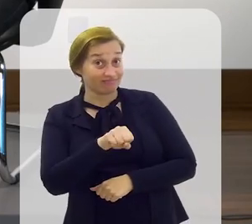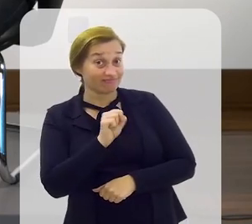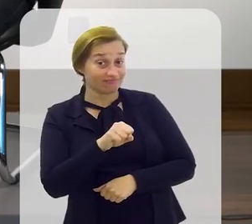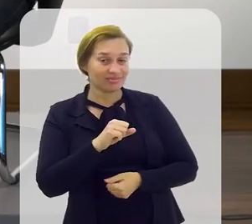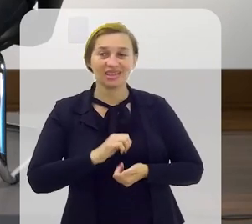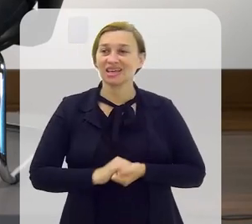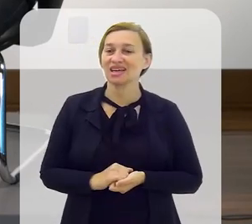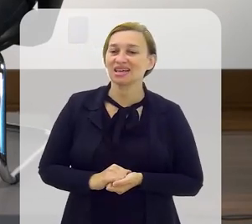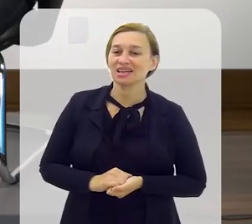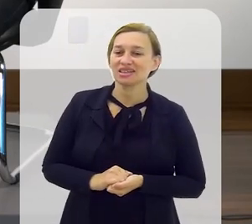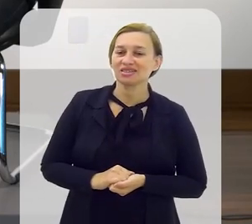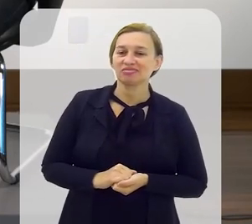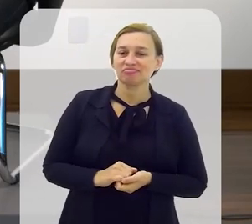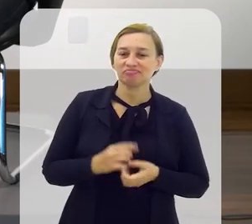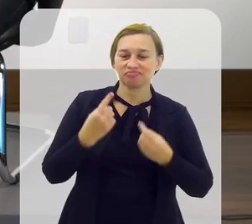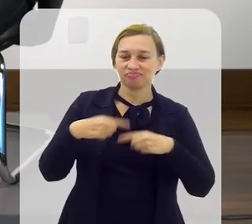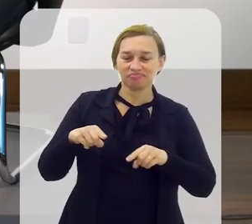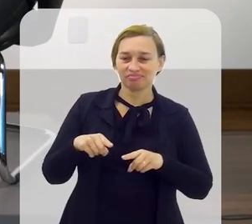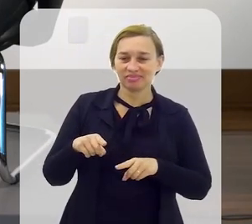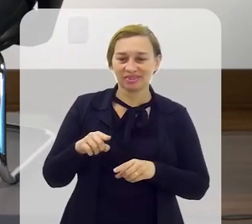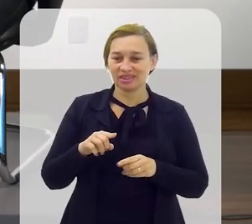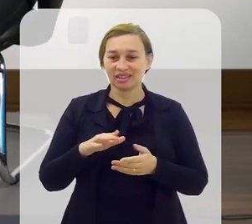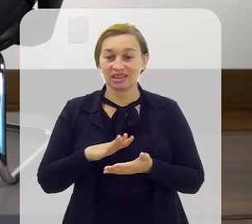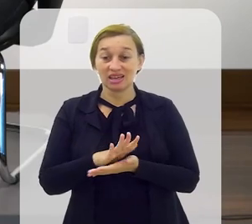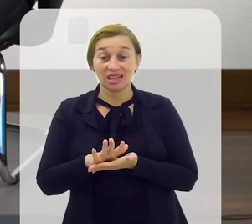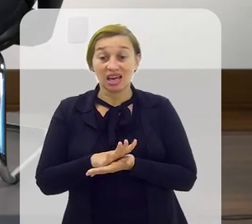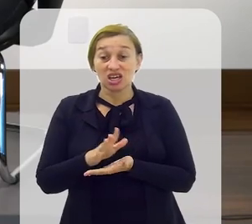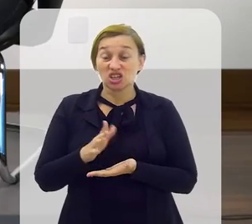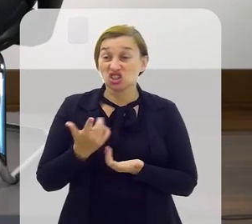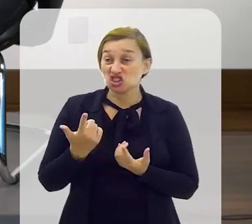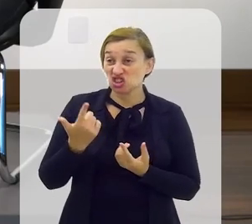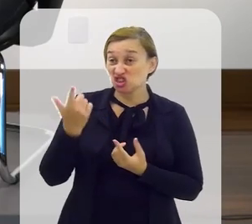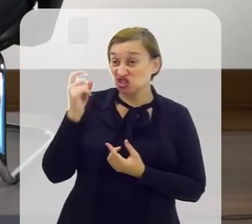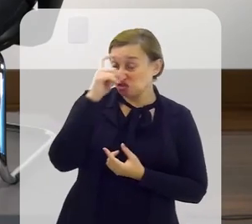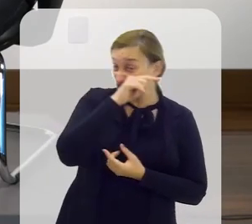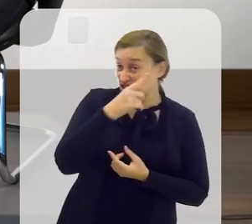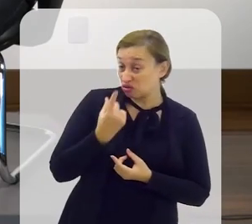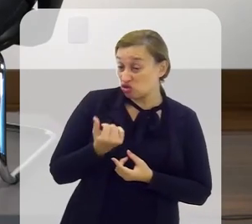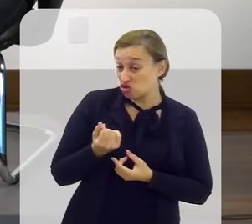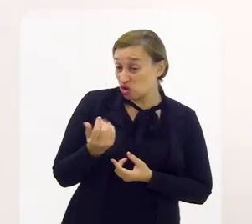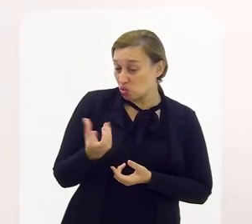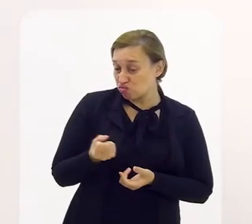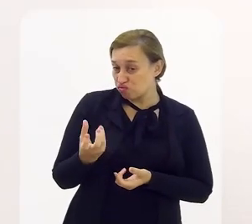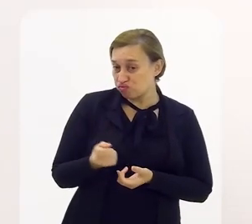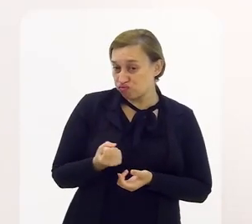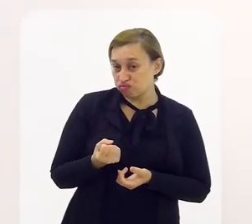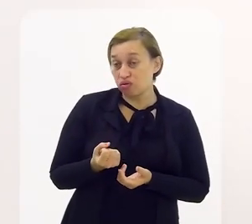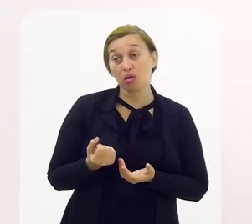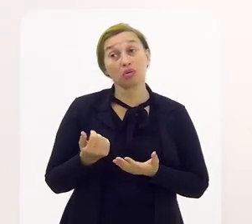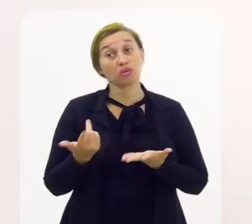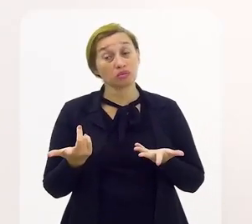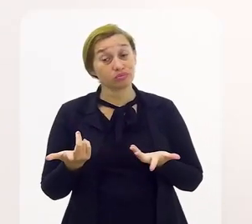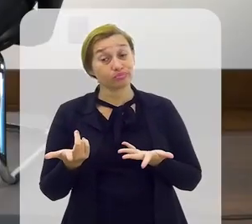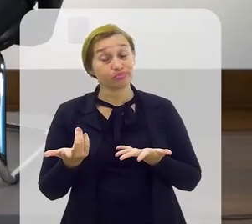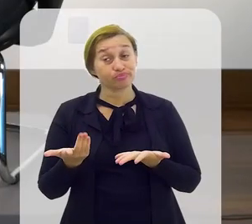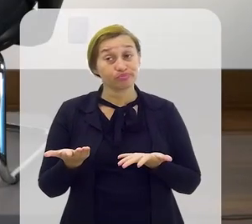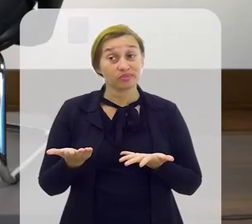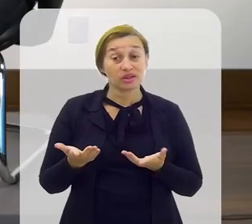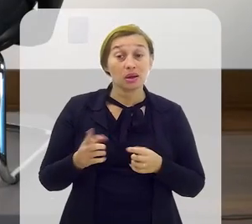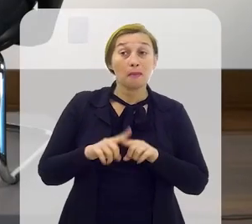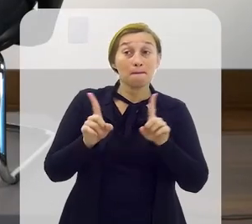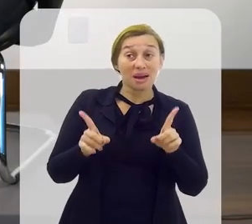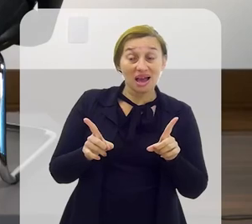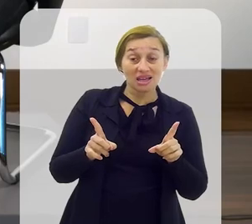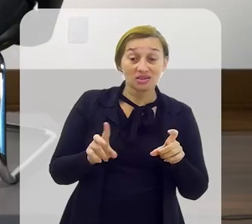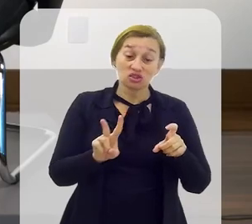hein? Oposição É O difícil era ganhar dinheiro Fazendo isso Né? Mas Não